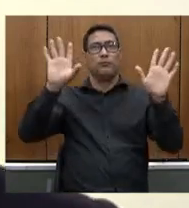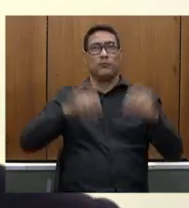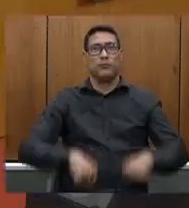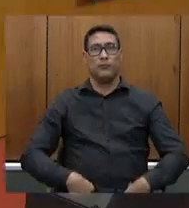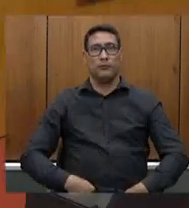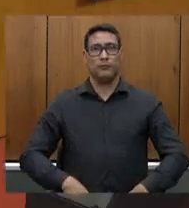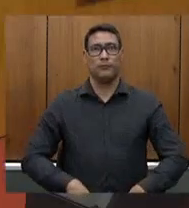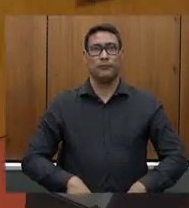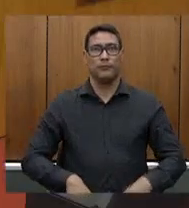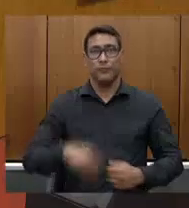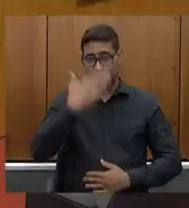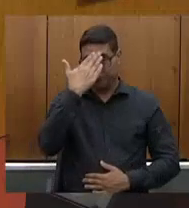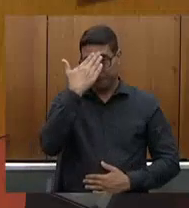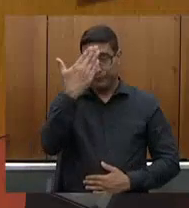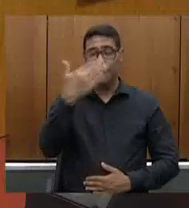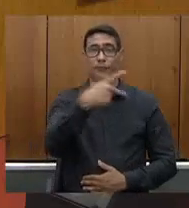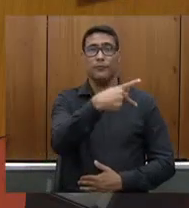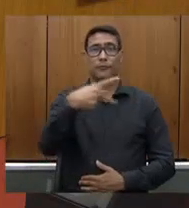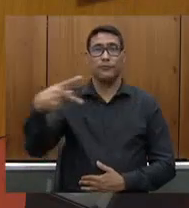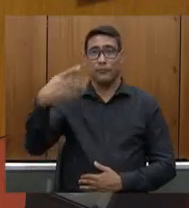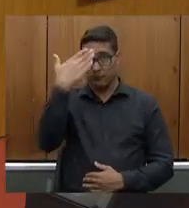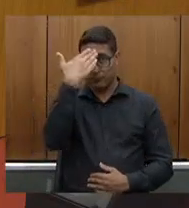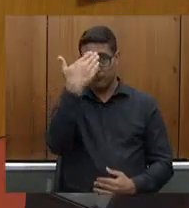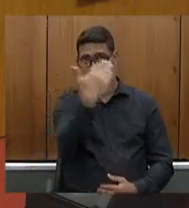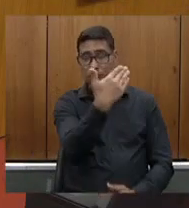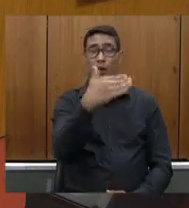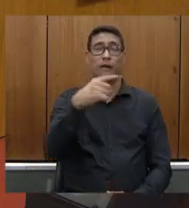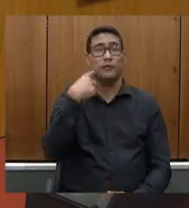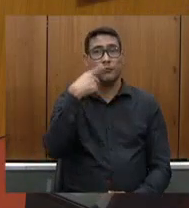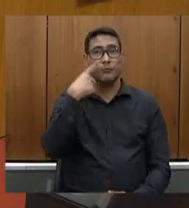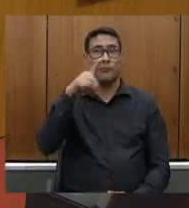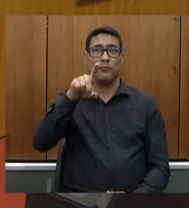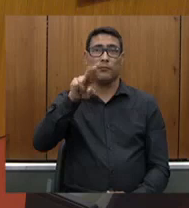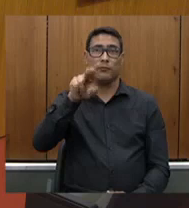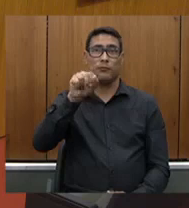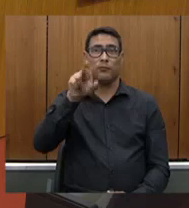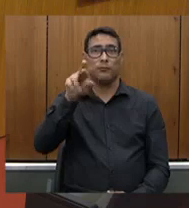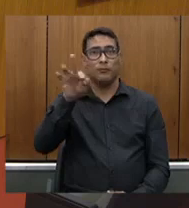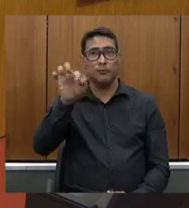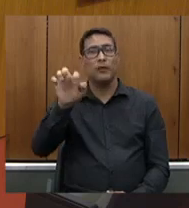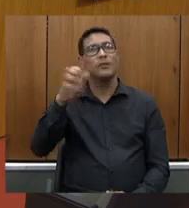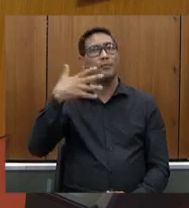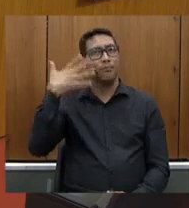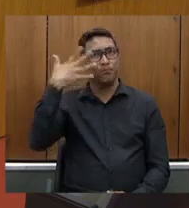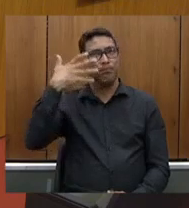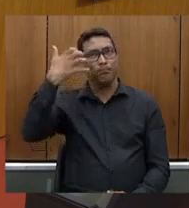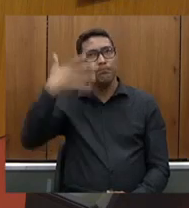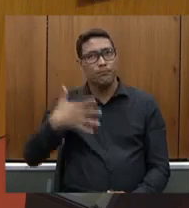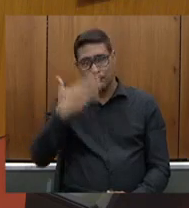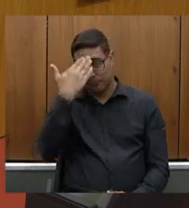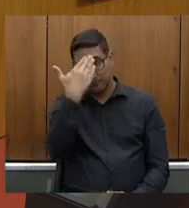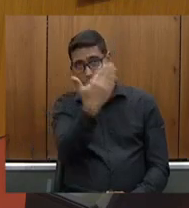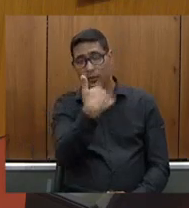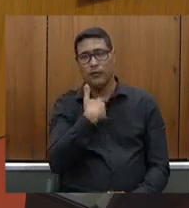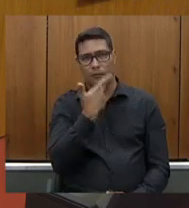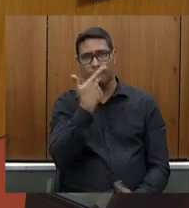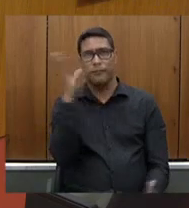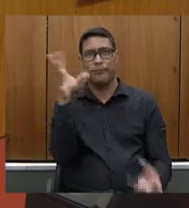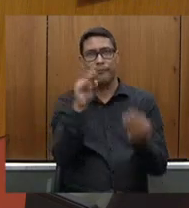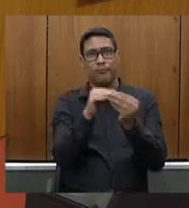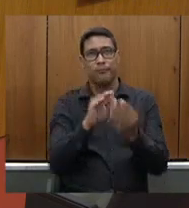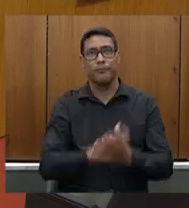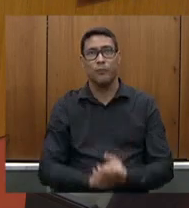obrigado presidente obrigado deputado Duarte Becher pelas palavras bem rapidamente eu acho que